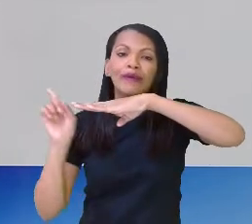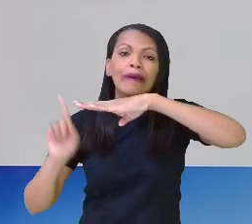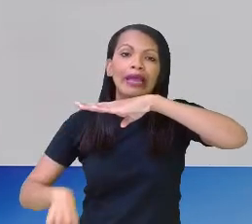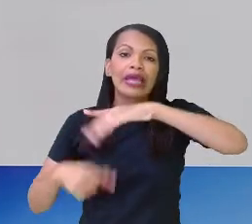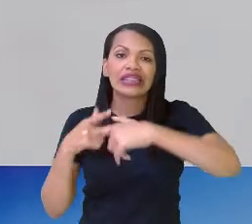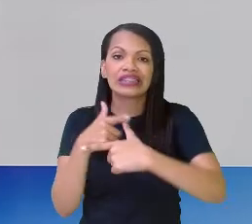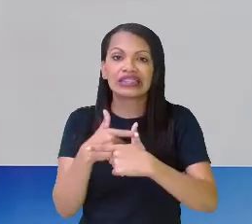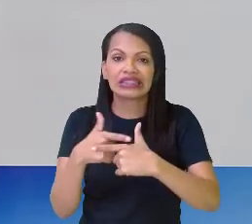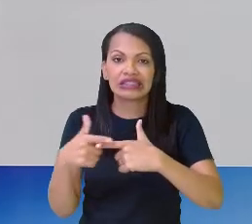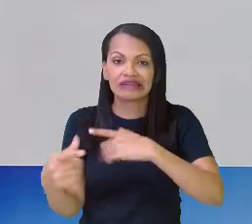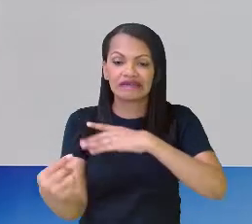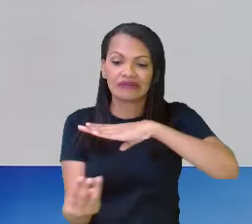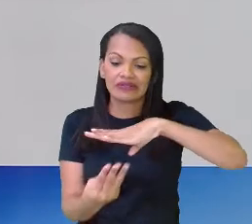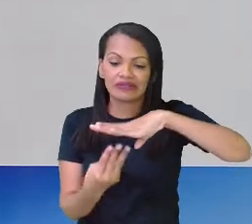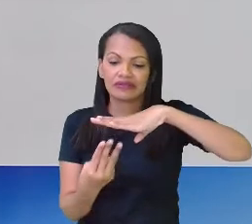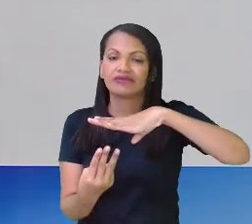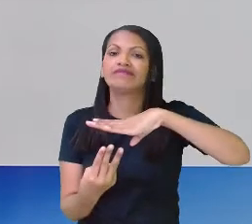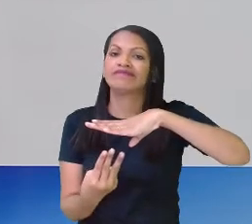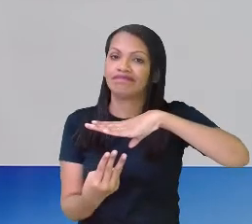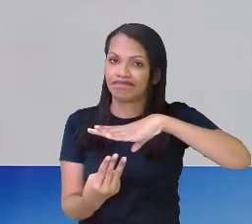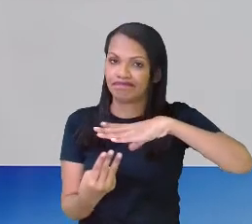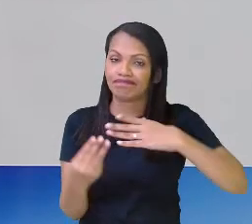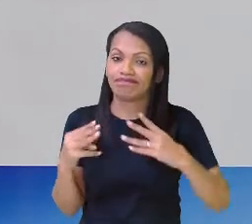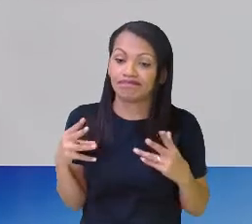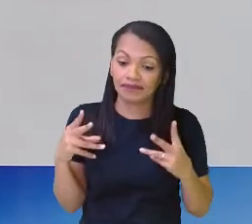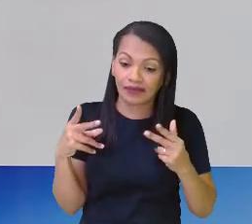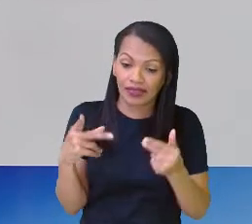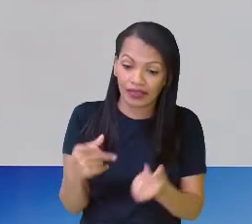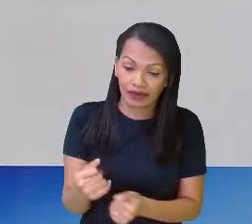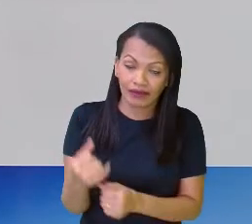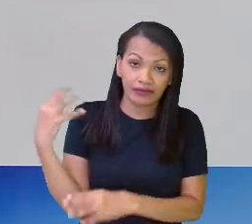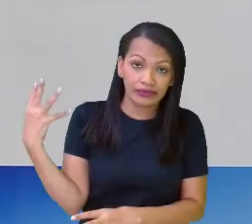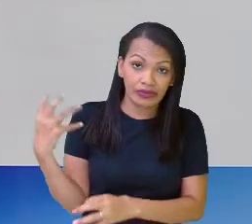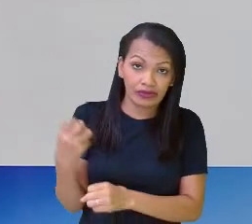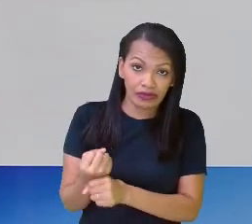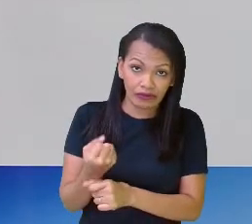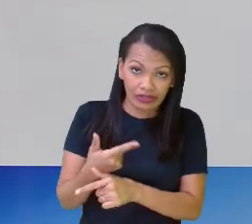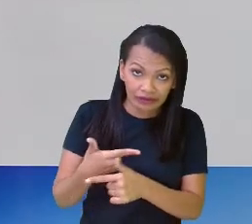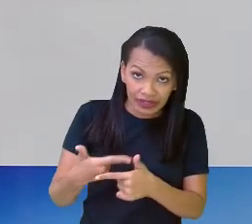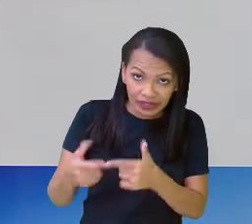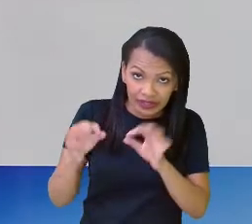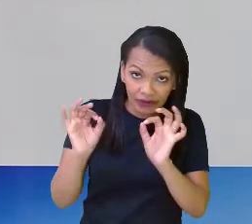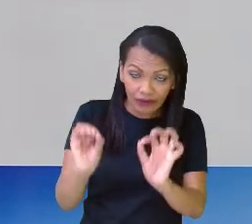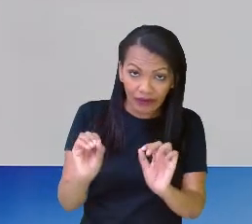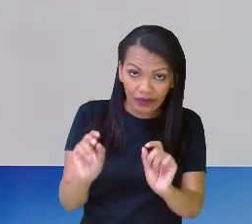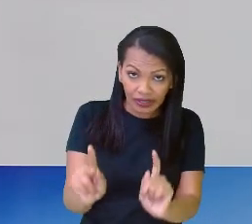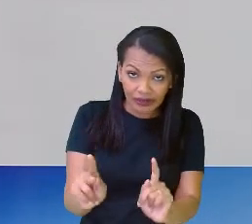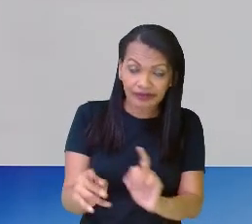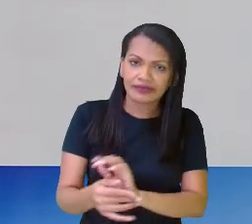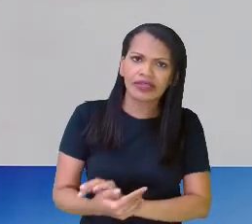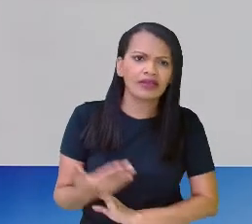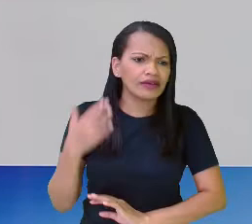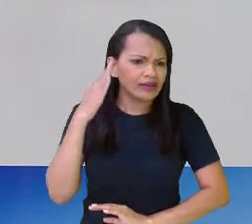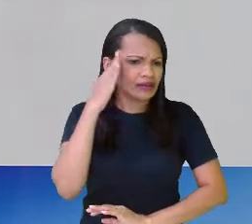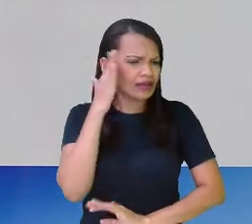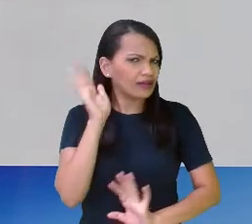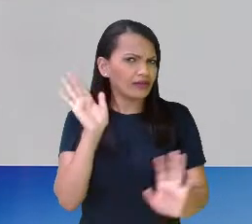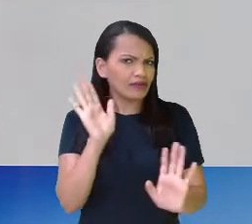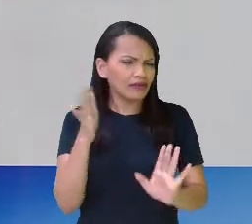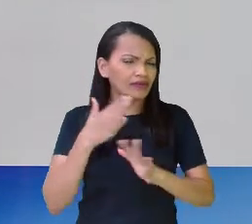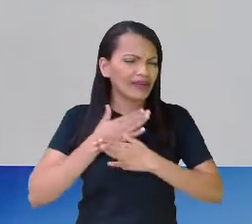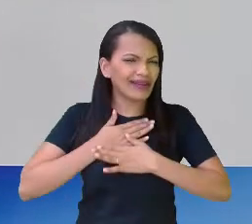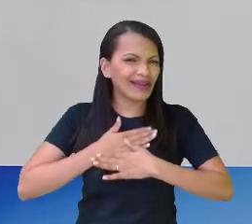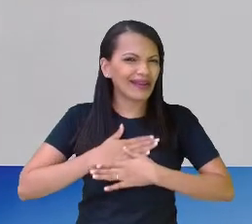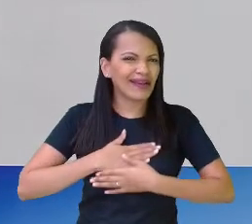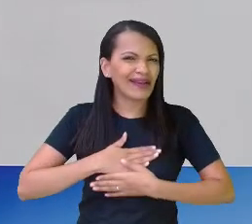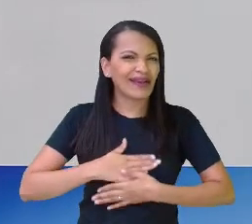inteiro, a quantidade total que foi dividida. Beleza? Não entendeu, não? Calma.